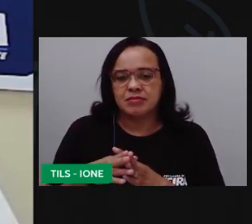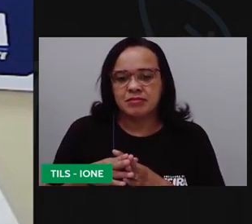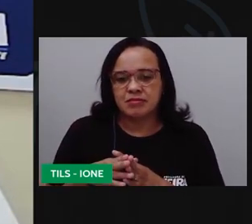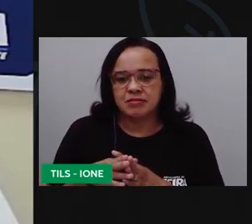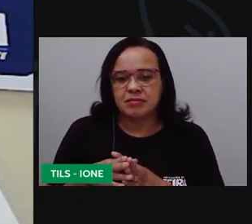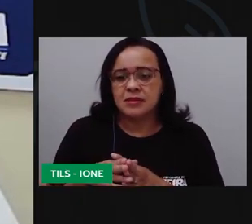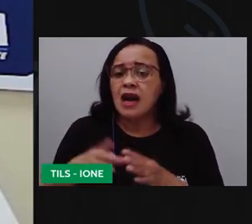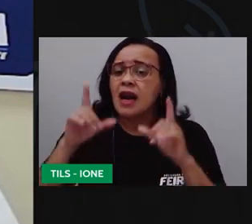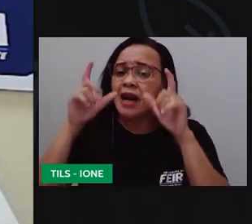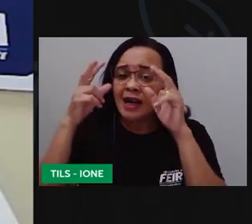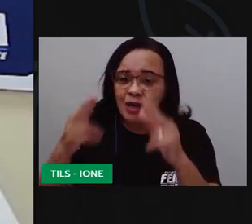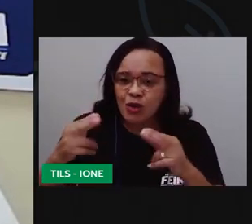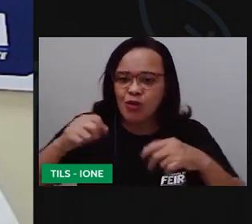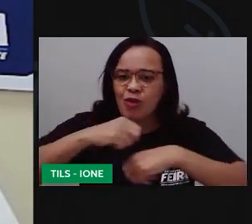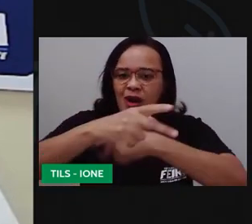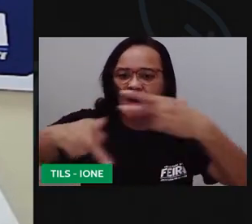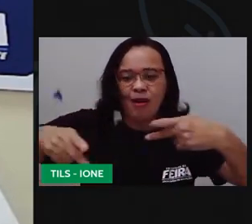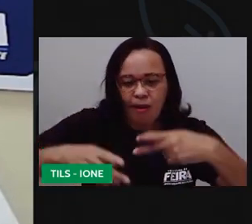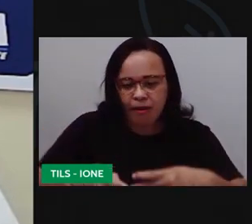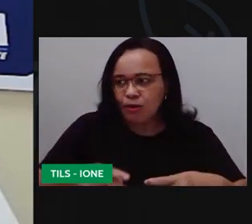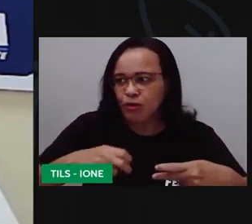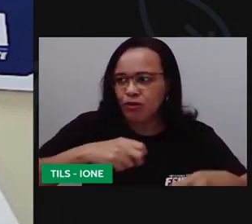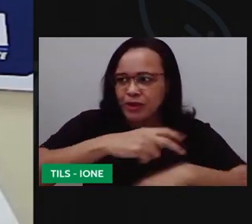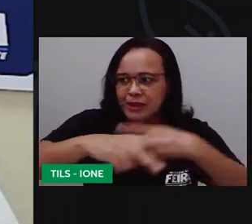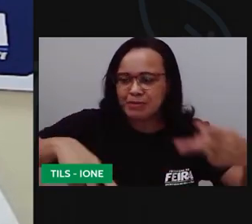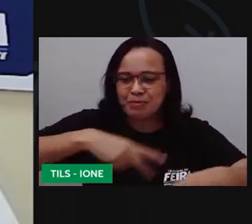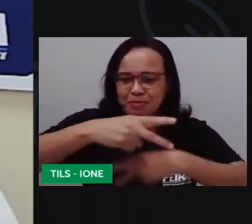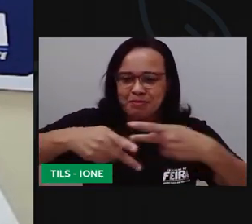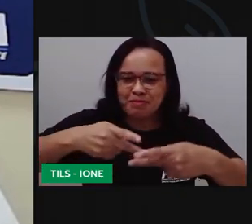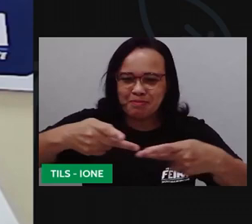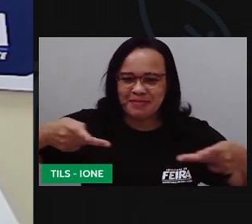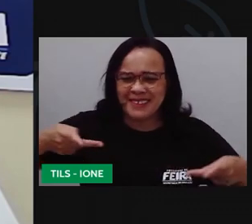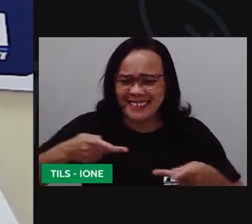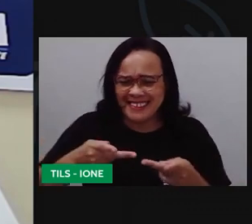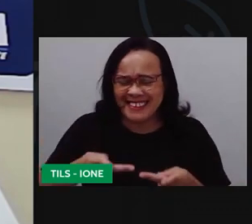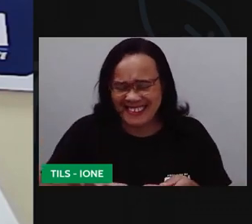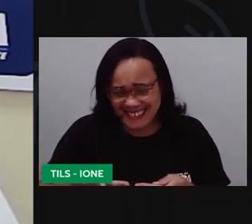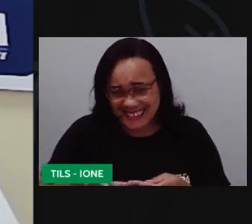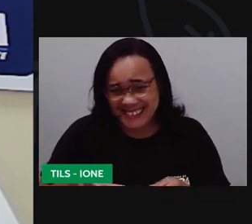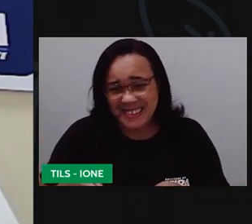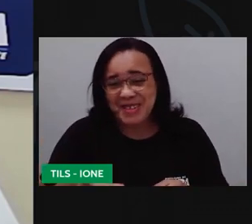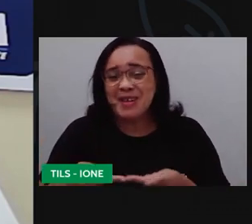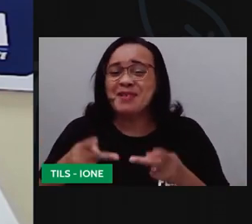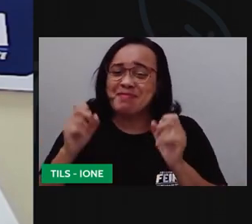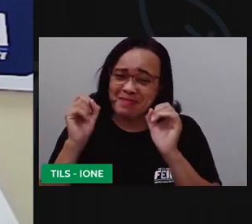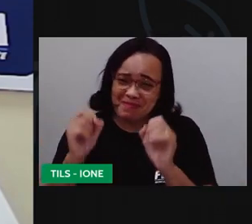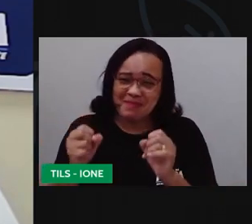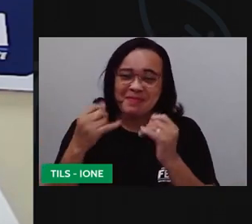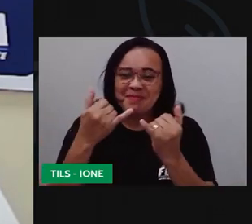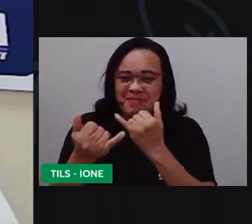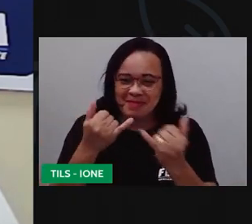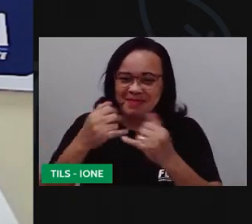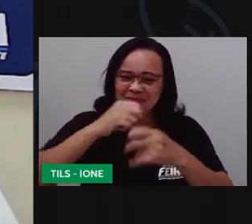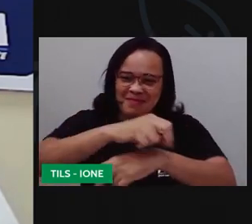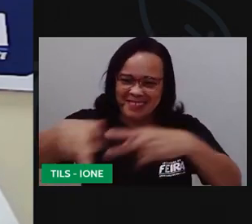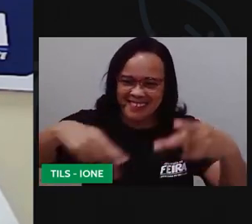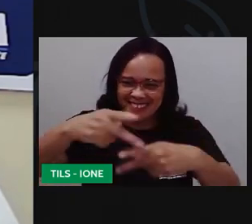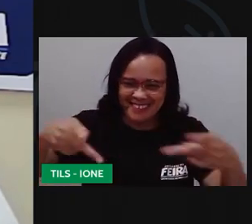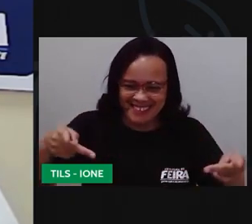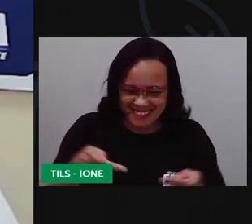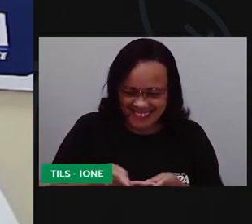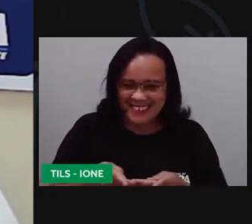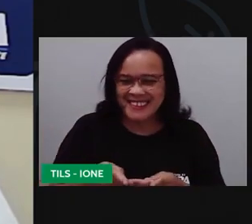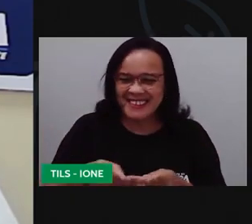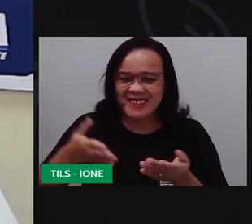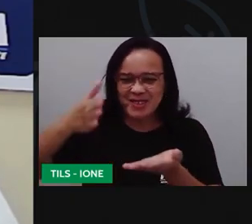fosse uma embalagem de presente ó gente dobrou pra cá e oi tá destruindo estúdio e ó dobrou